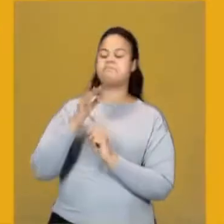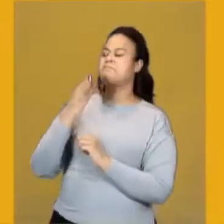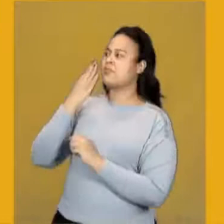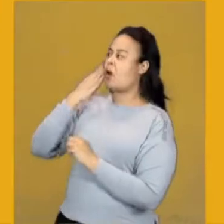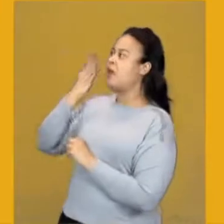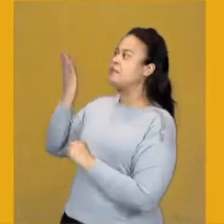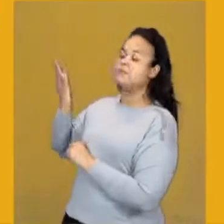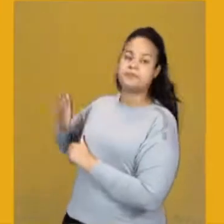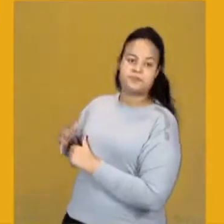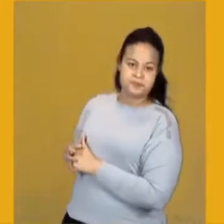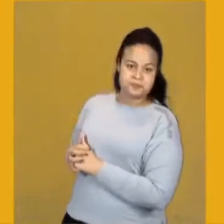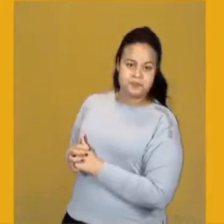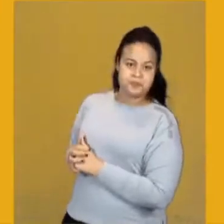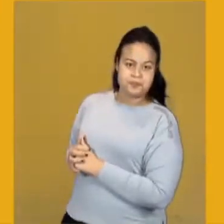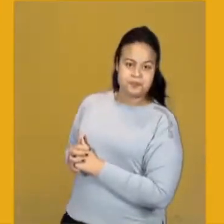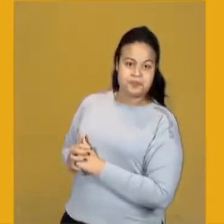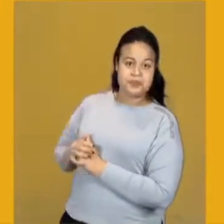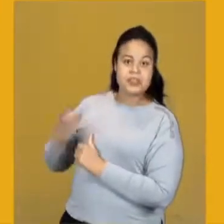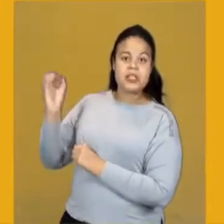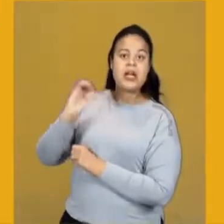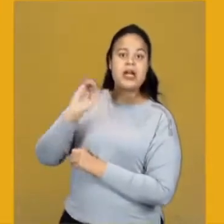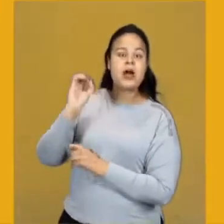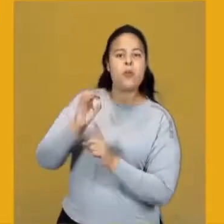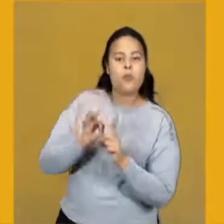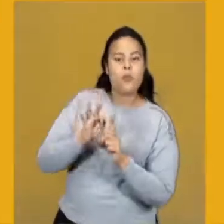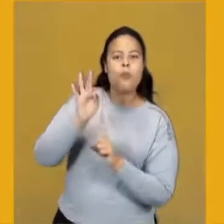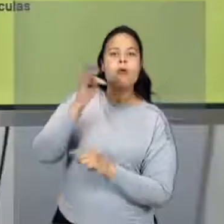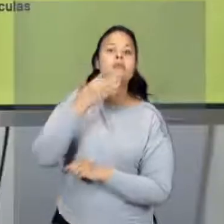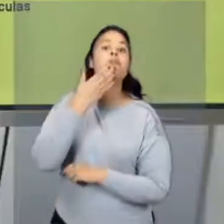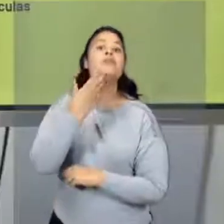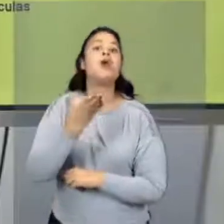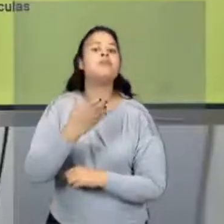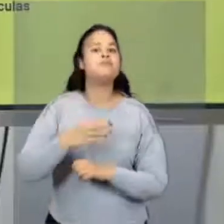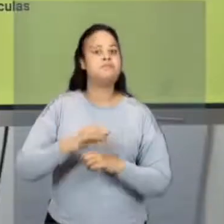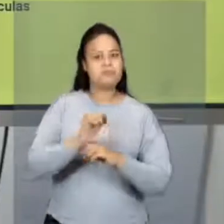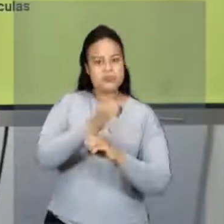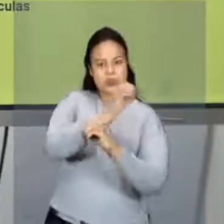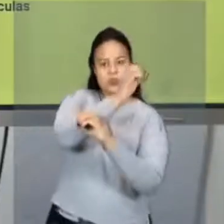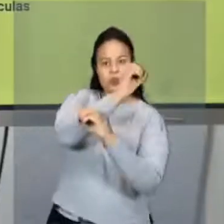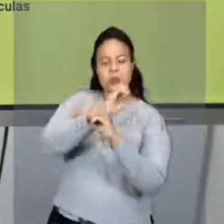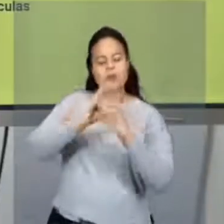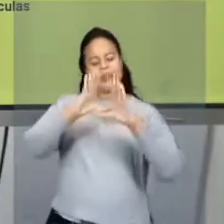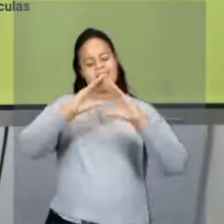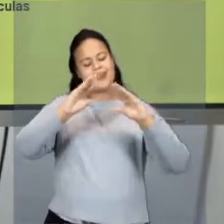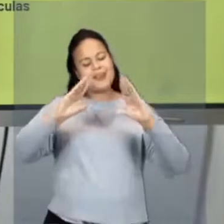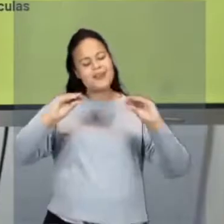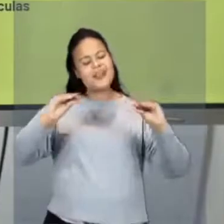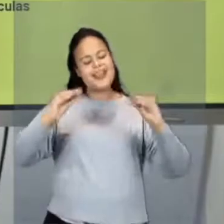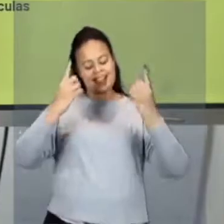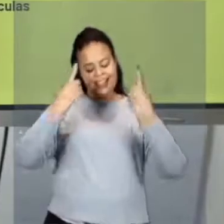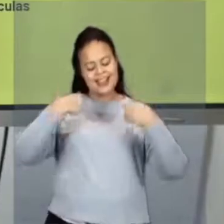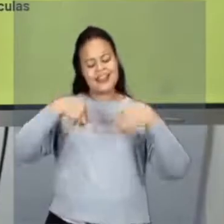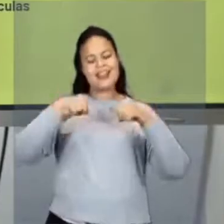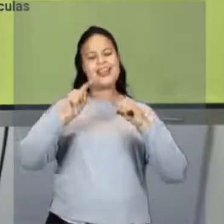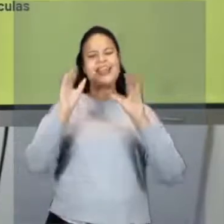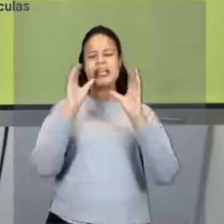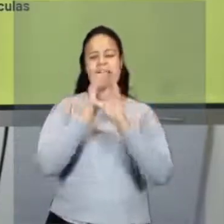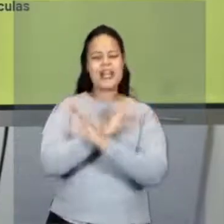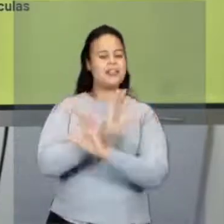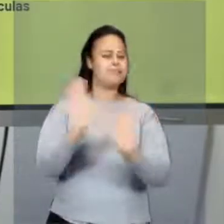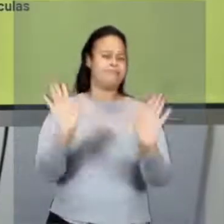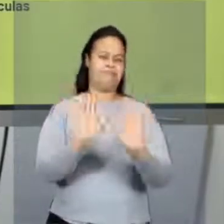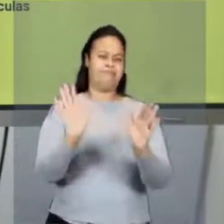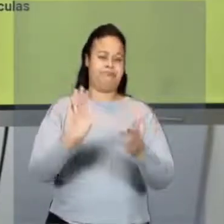grau de agitação das moléculas. Essas moléculas aqui, elas estão mais tranquilas. Então, o corpo não está tão quente.